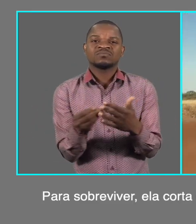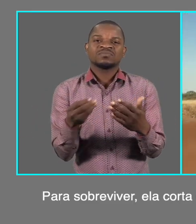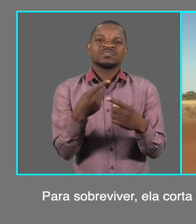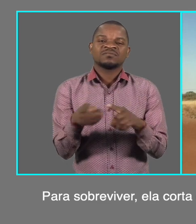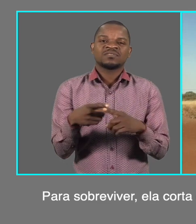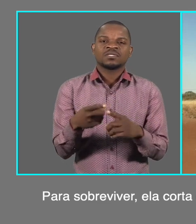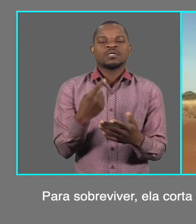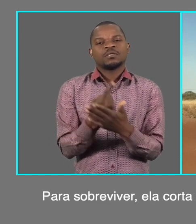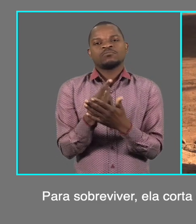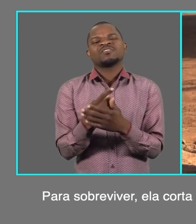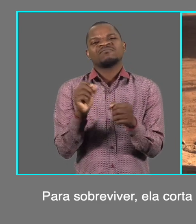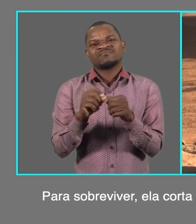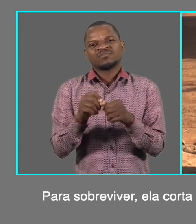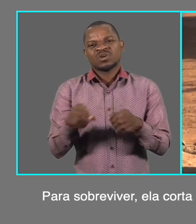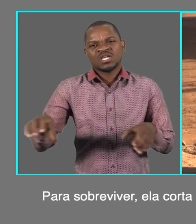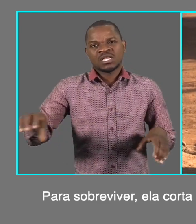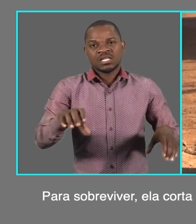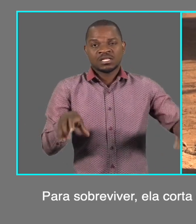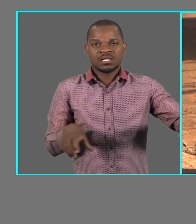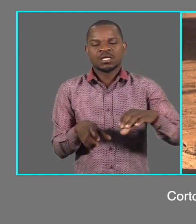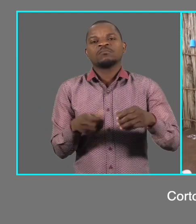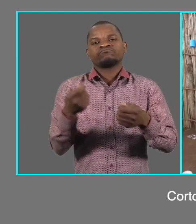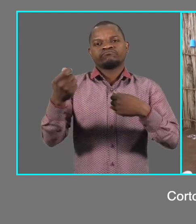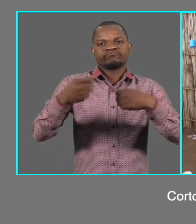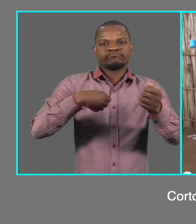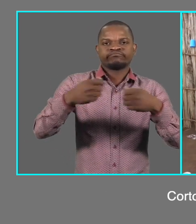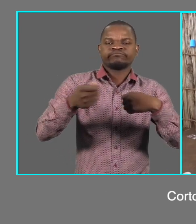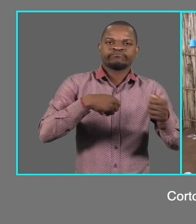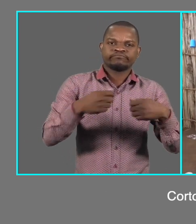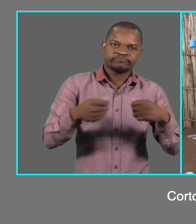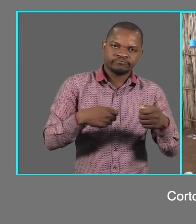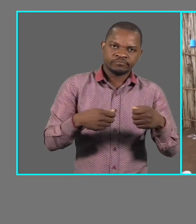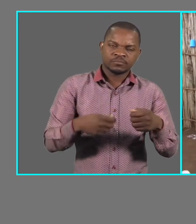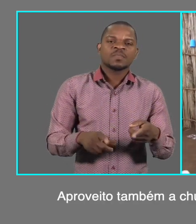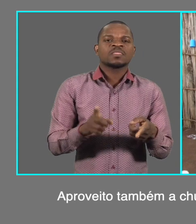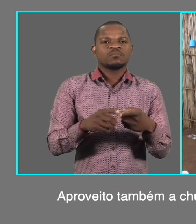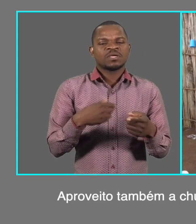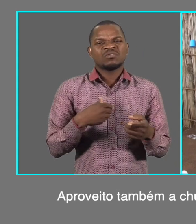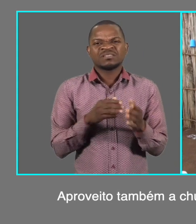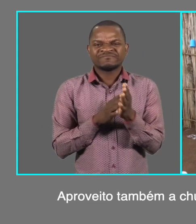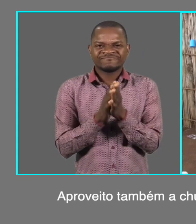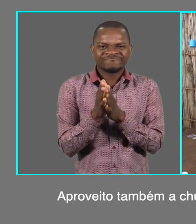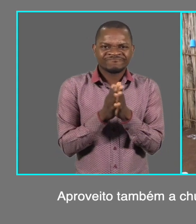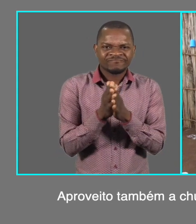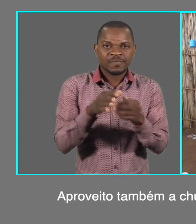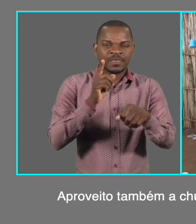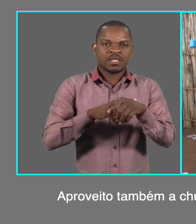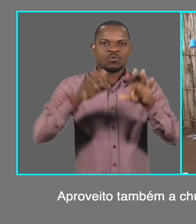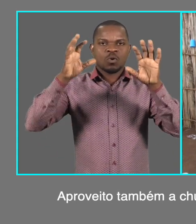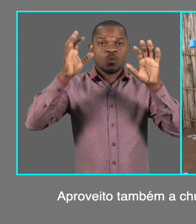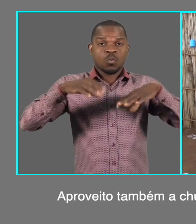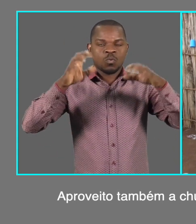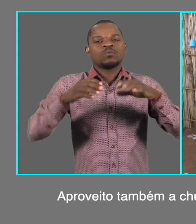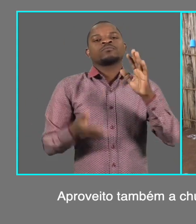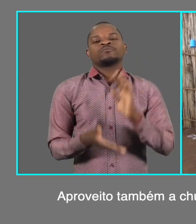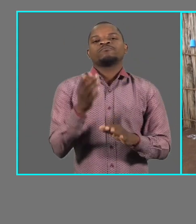lenha, além de praticar agricultura. Corto troncos e faço lenha. Aproveito também a chuva para fazer